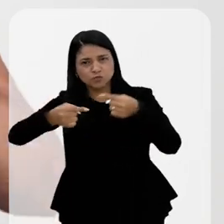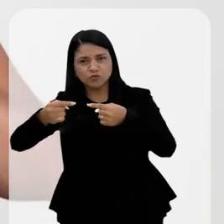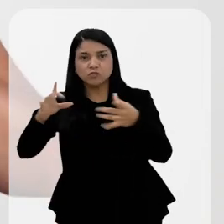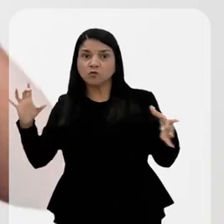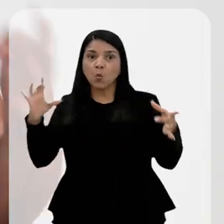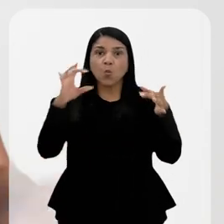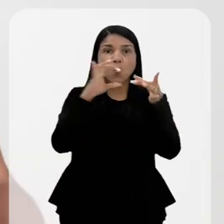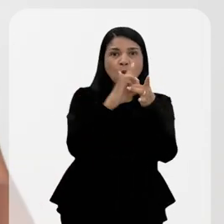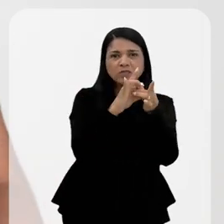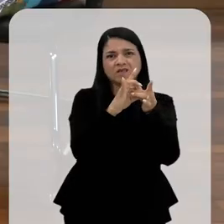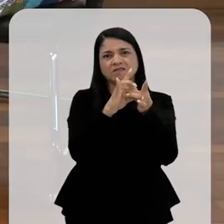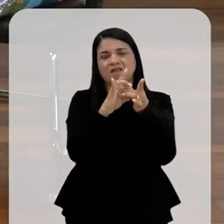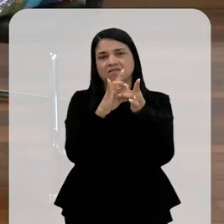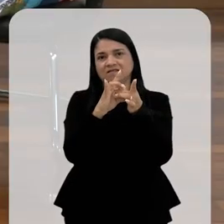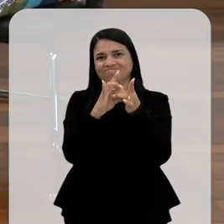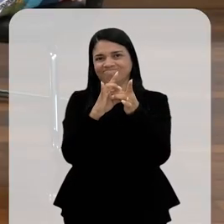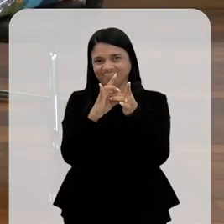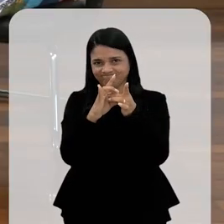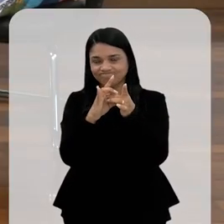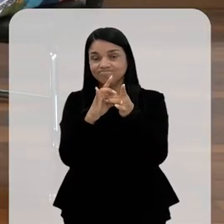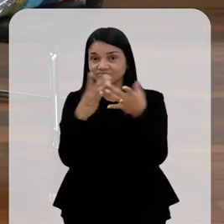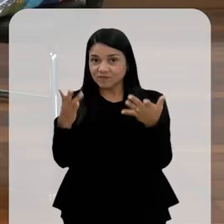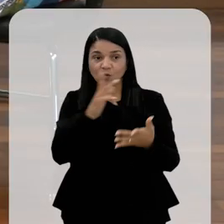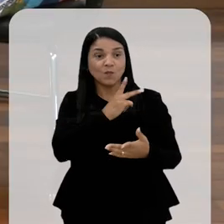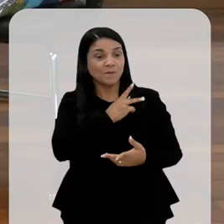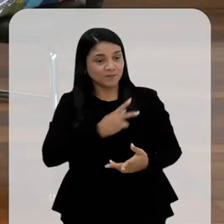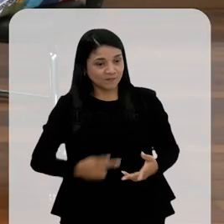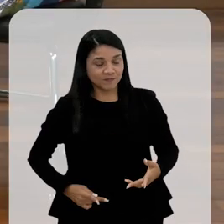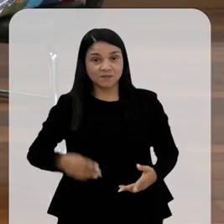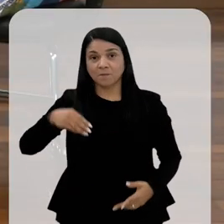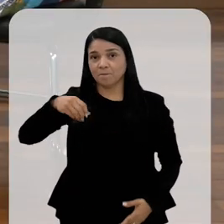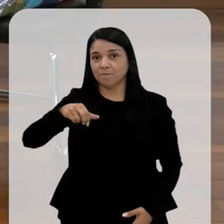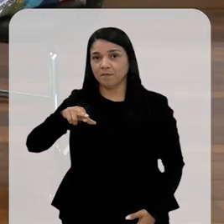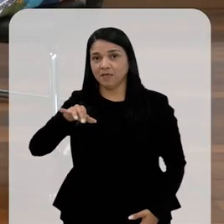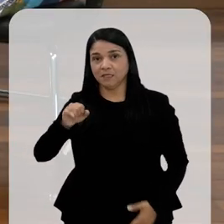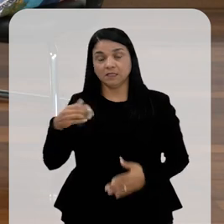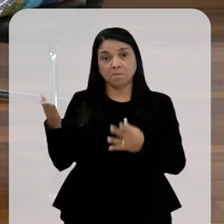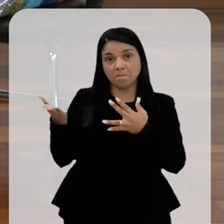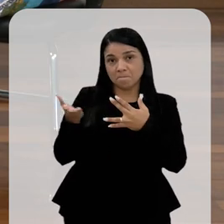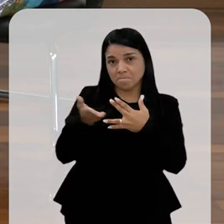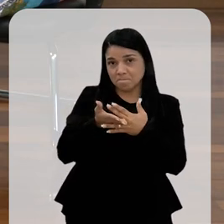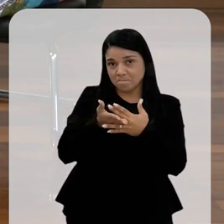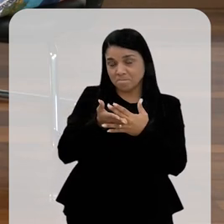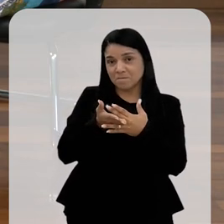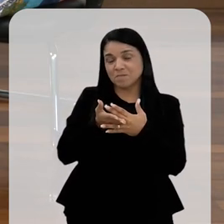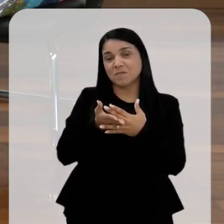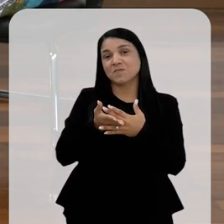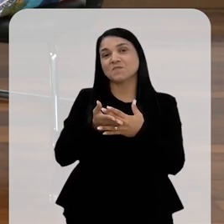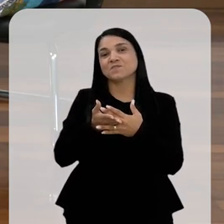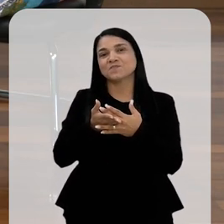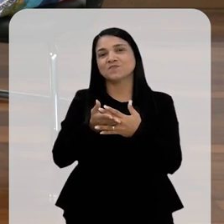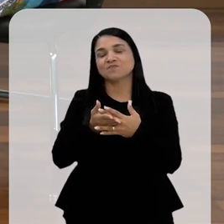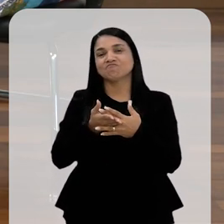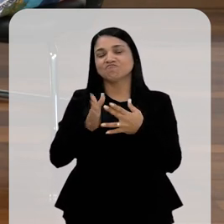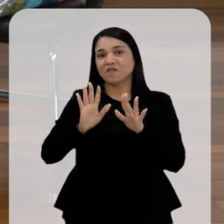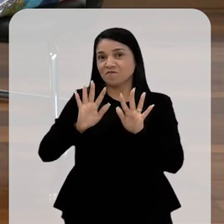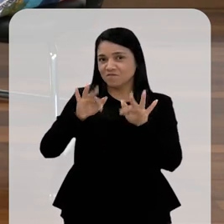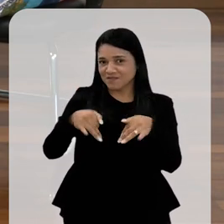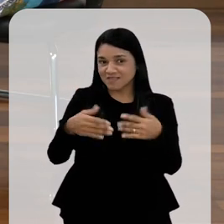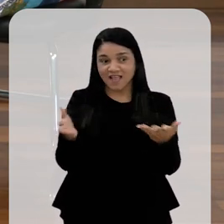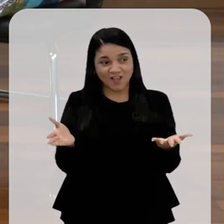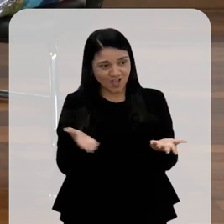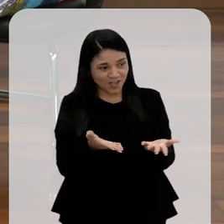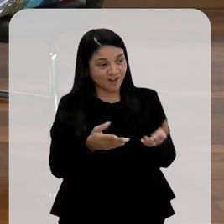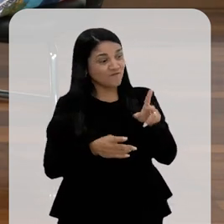forma interconectada. Muito bem, Presidenta Marina. E a gente vai terminando aqui o nosso primeiro bloco. eu vou passar para a Dra.